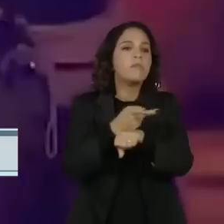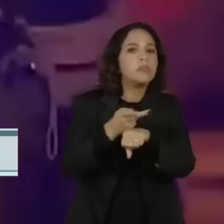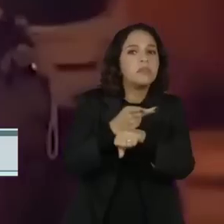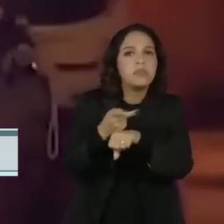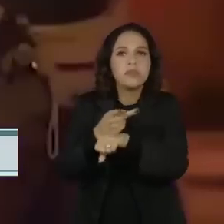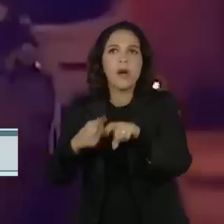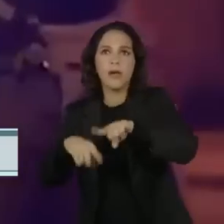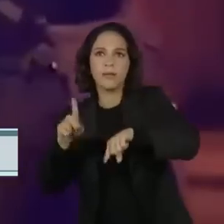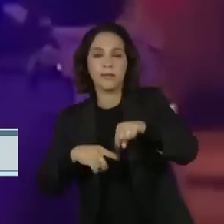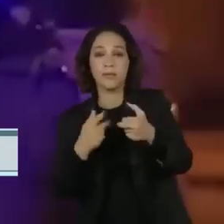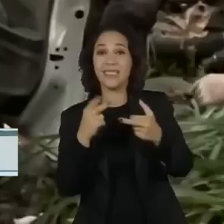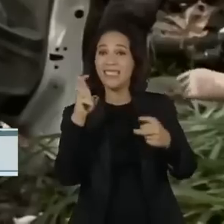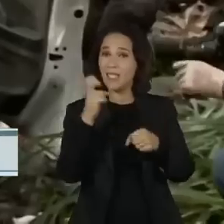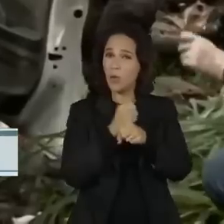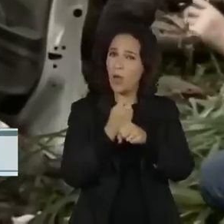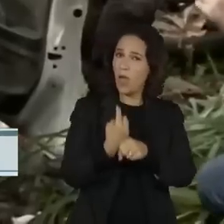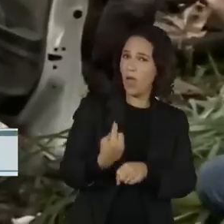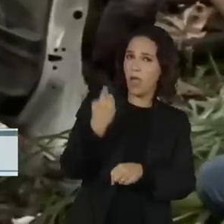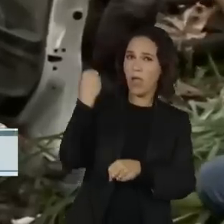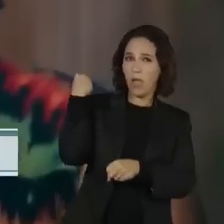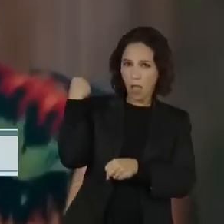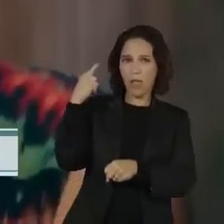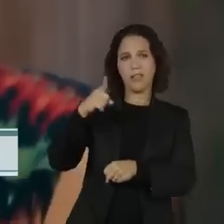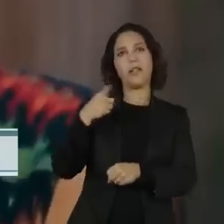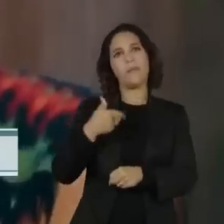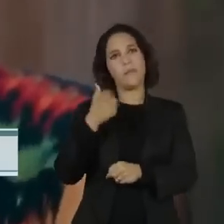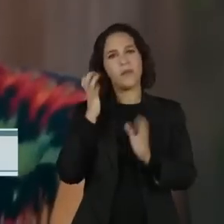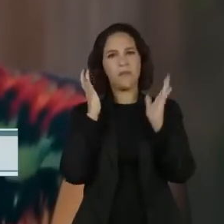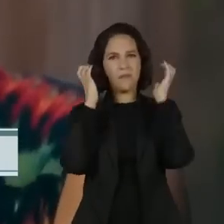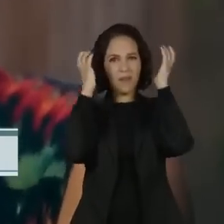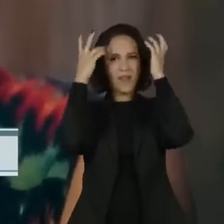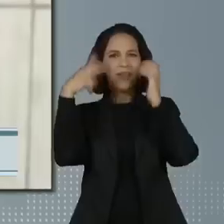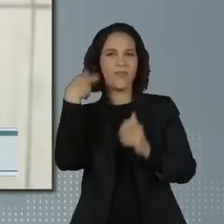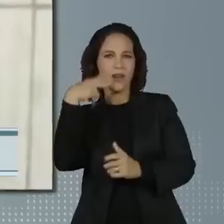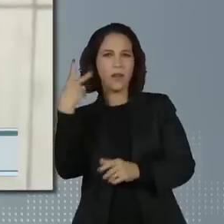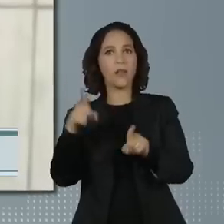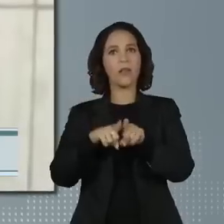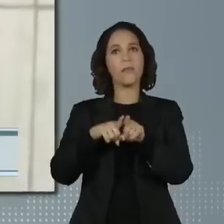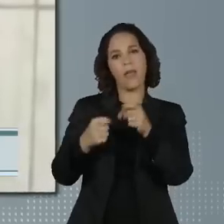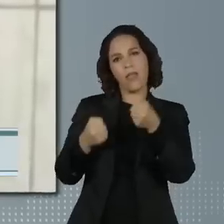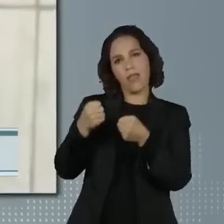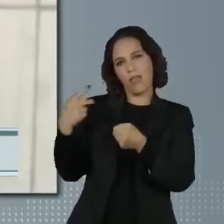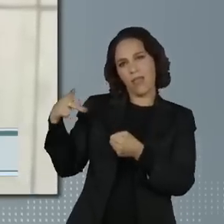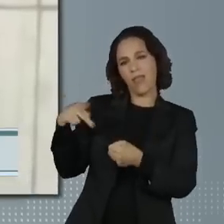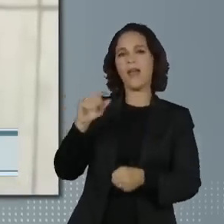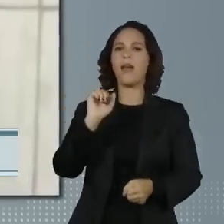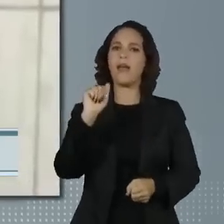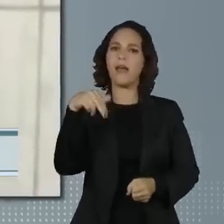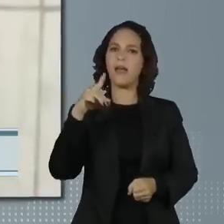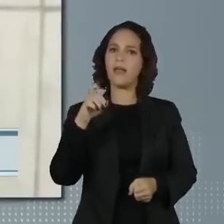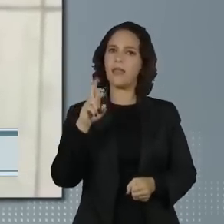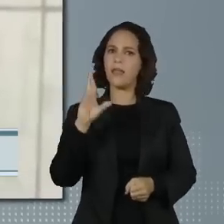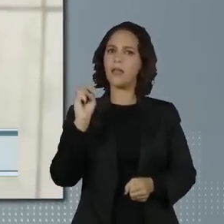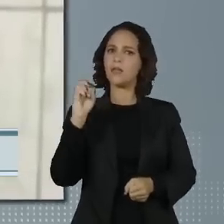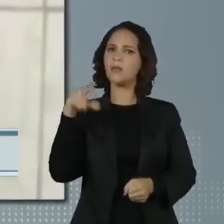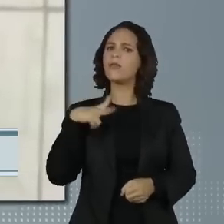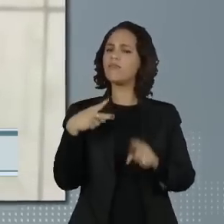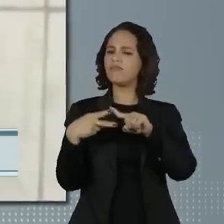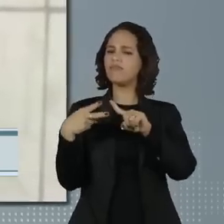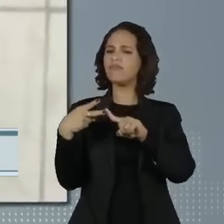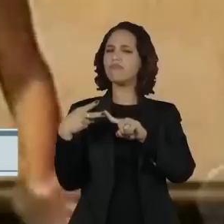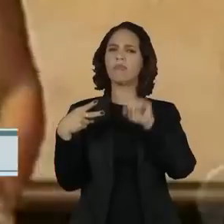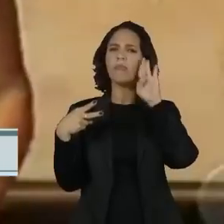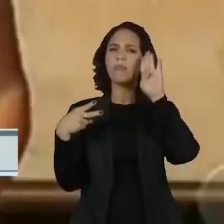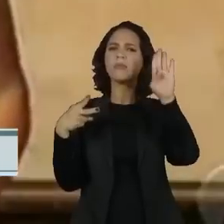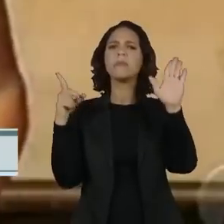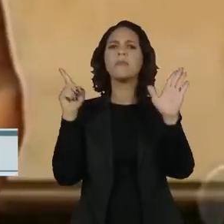apreensão. Há cinco anos, os assassinatos da vereadora Marielle Franco e do motorista Anderson Gomes permanecem com duas perguntas sem